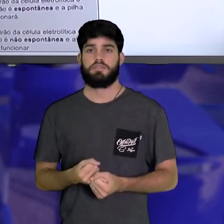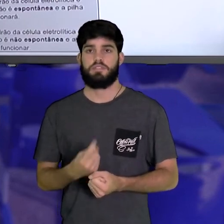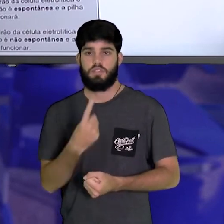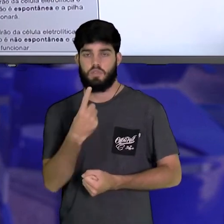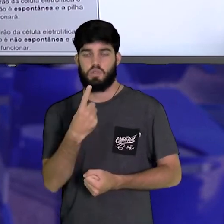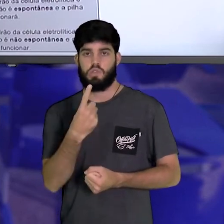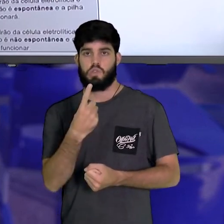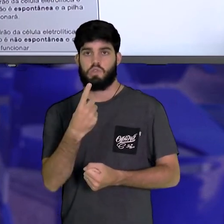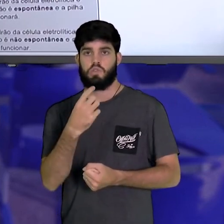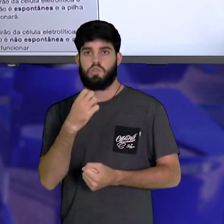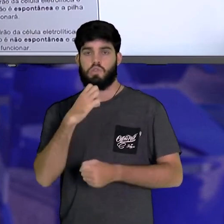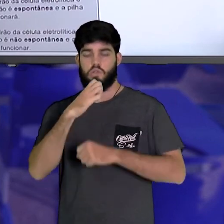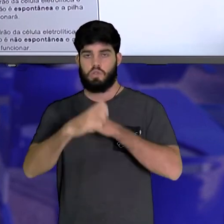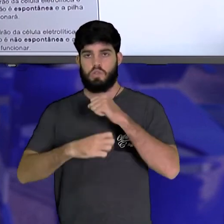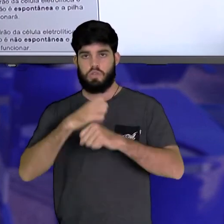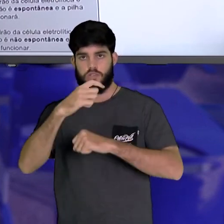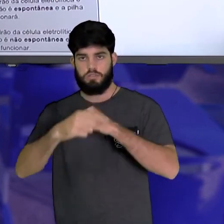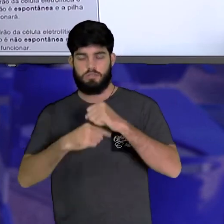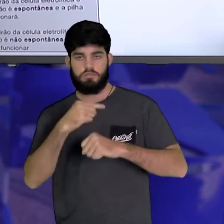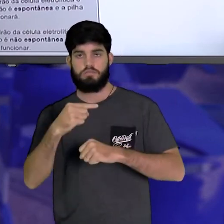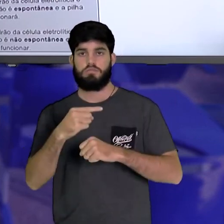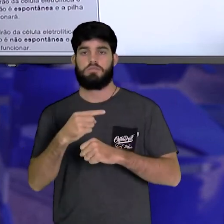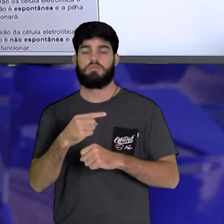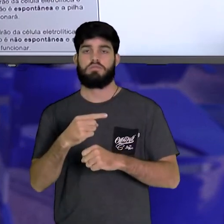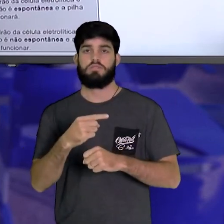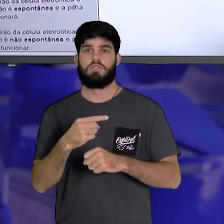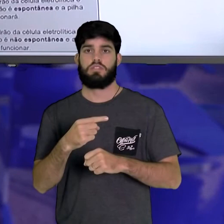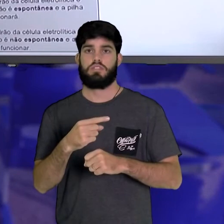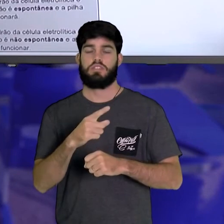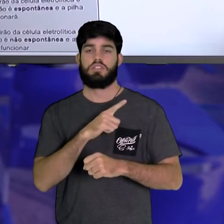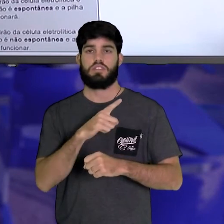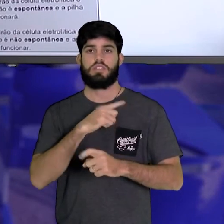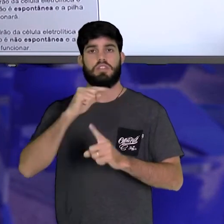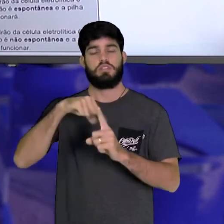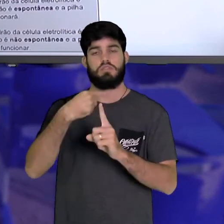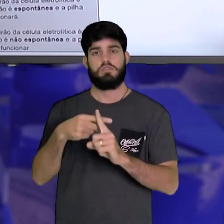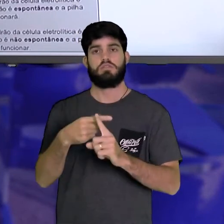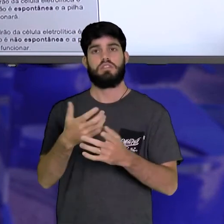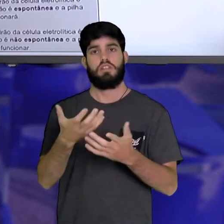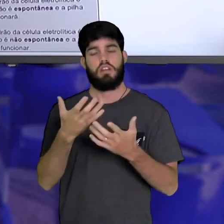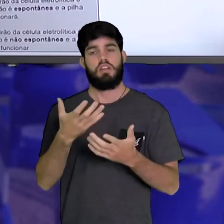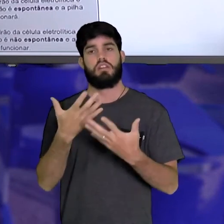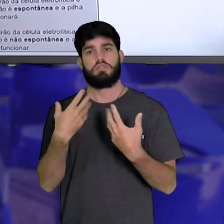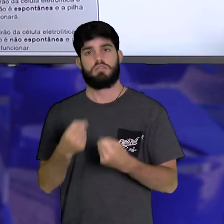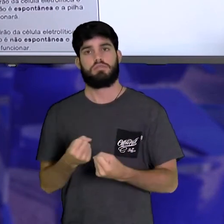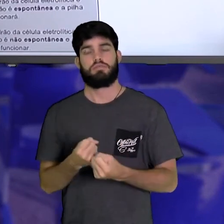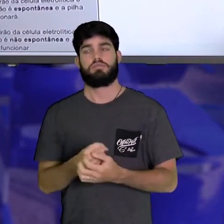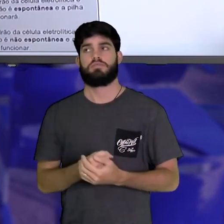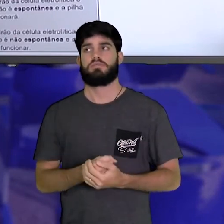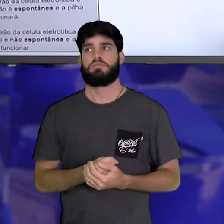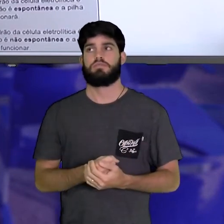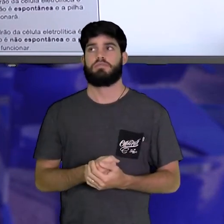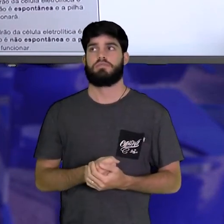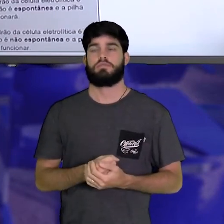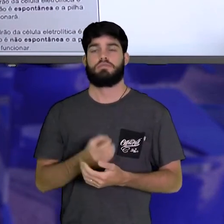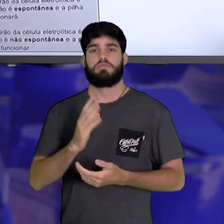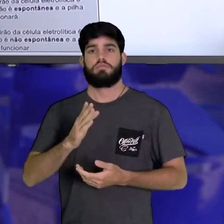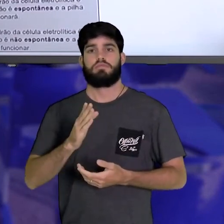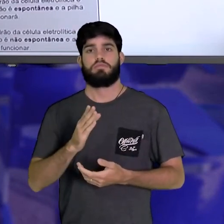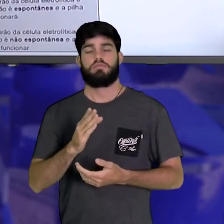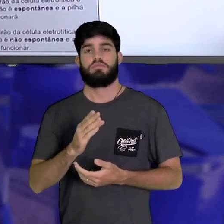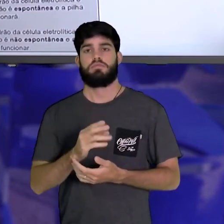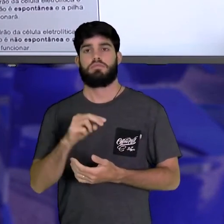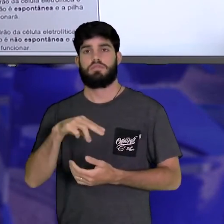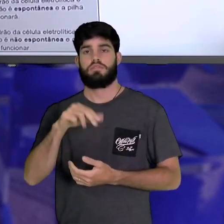elétron dando seu mais, ele tem uma voltagem positiva, então ele quer receber o elétron. Já aqui, o sódio